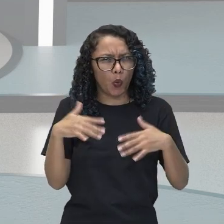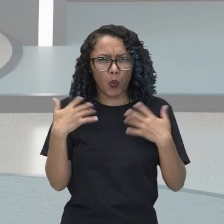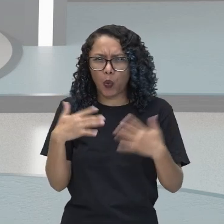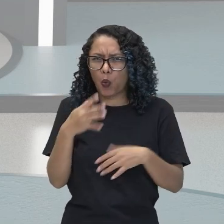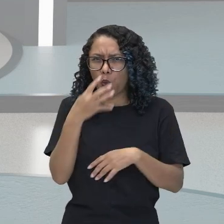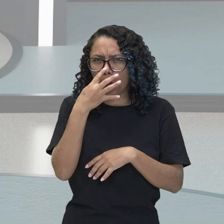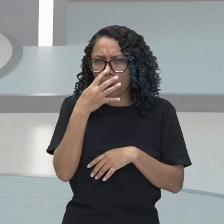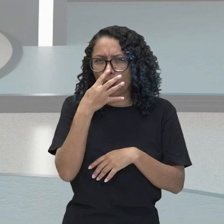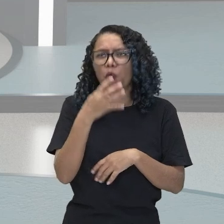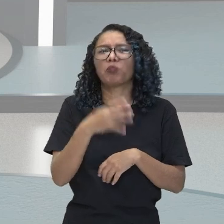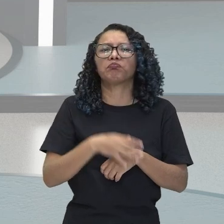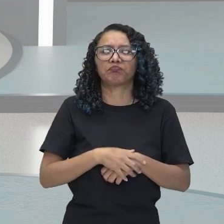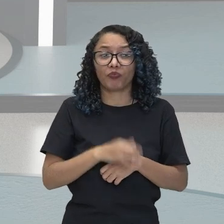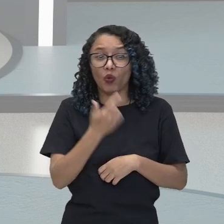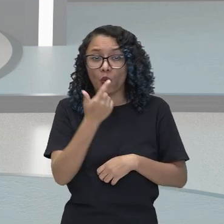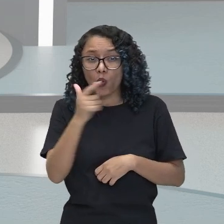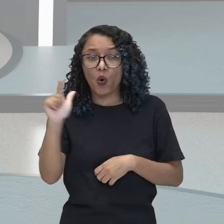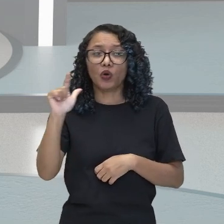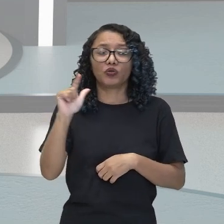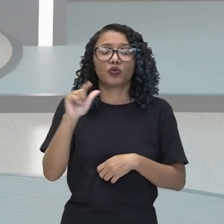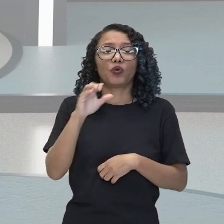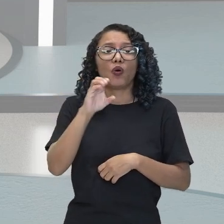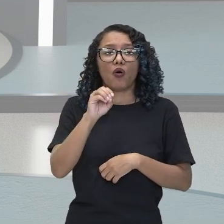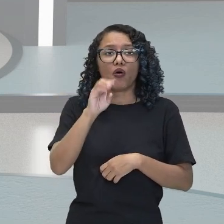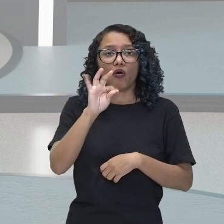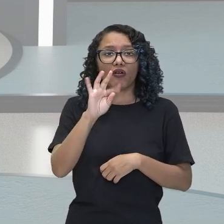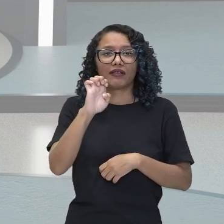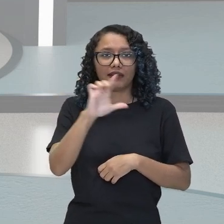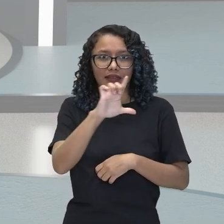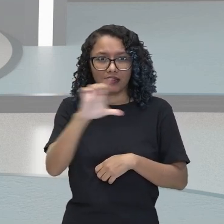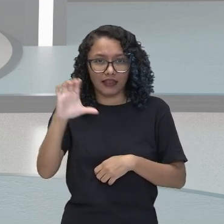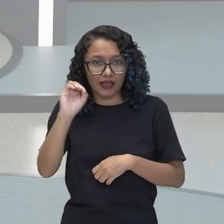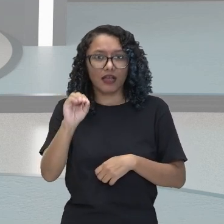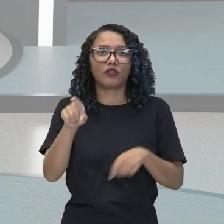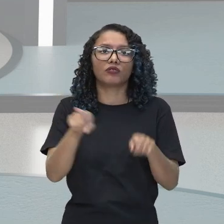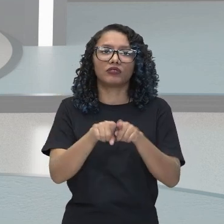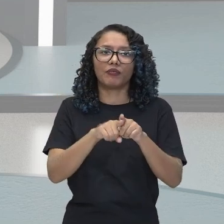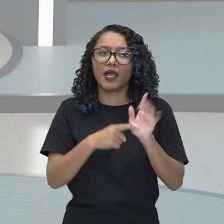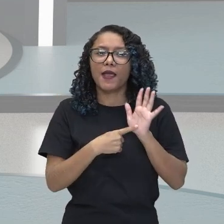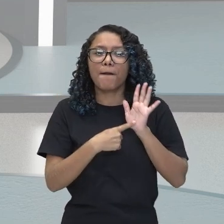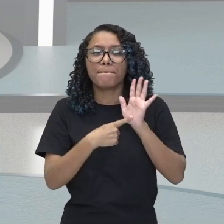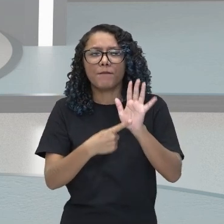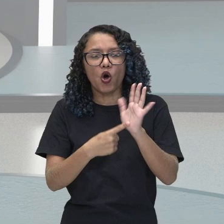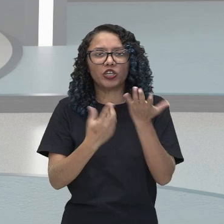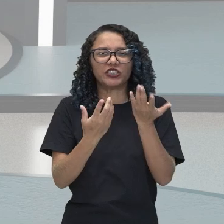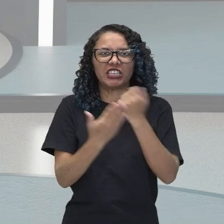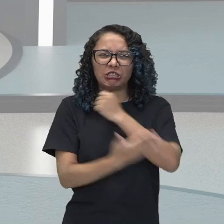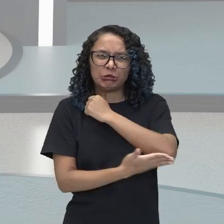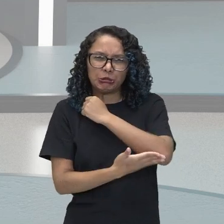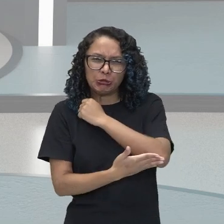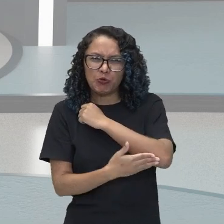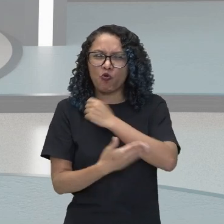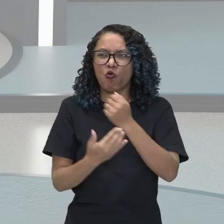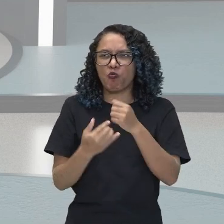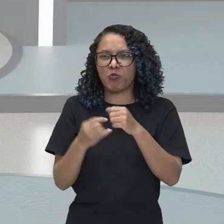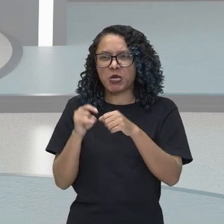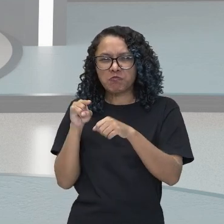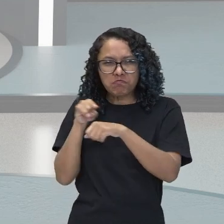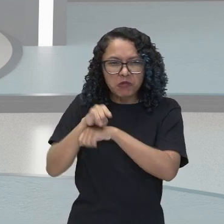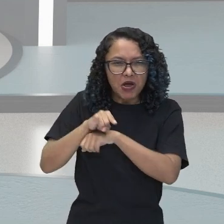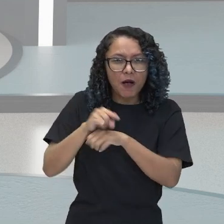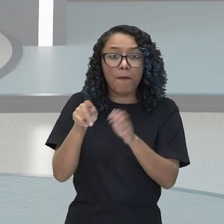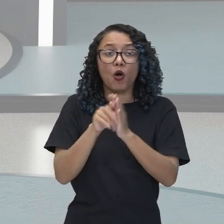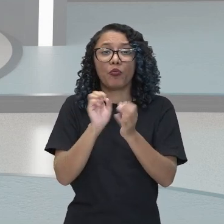que retrata de forma sublime a tragédia de traição e ciúme de Chespe. Depois, nós temos